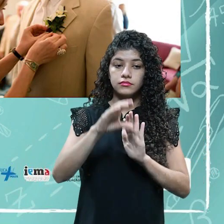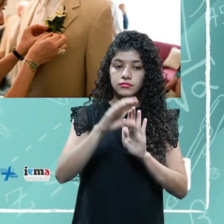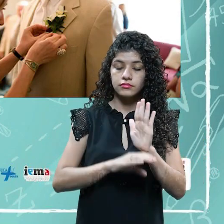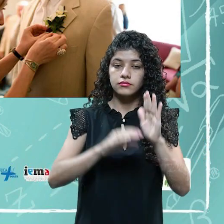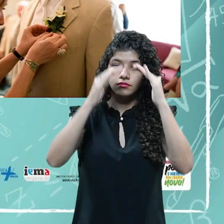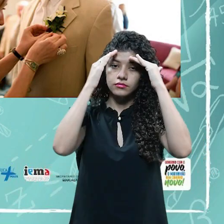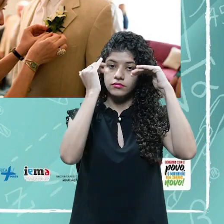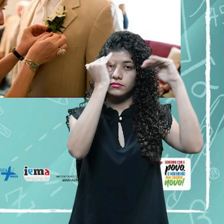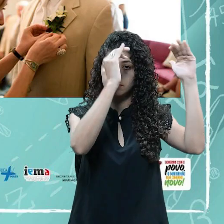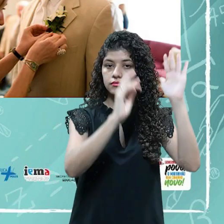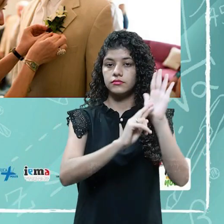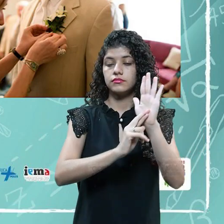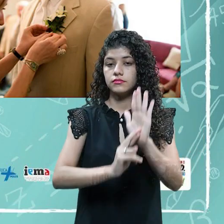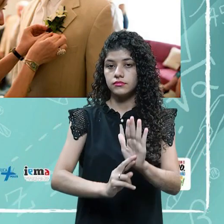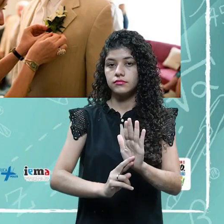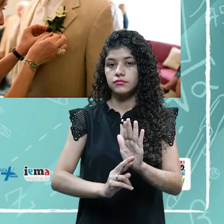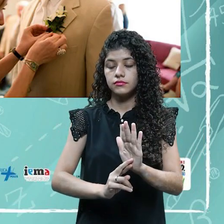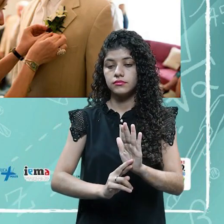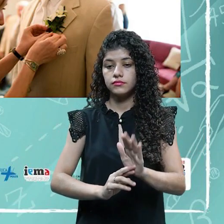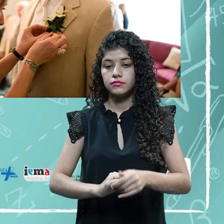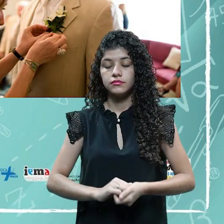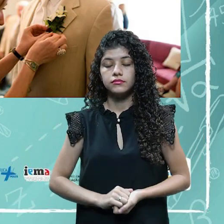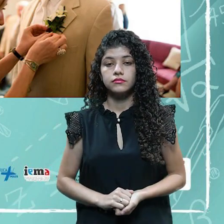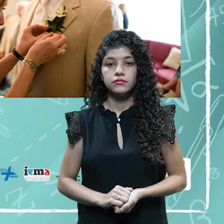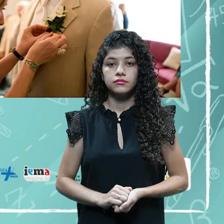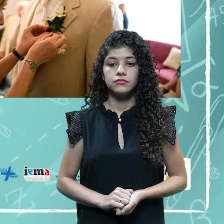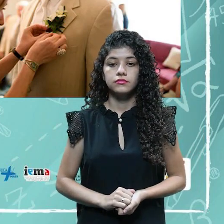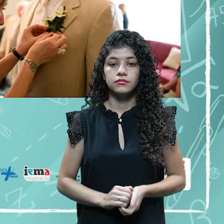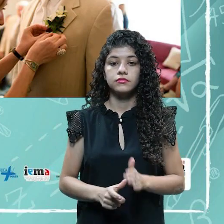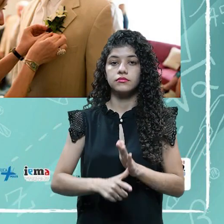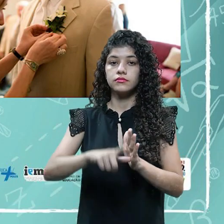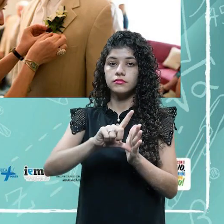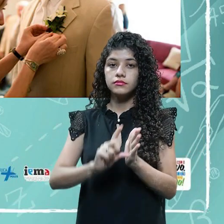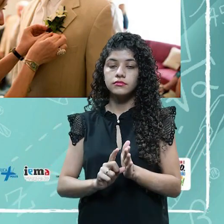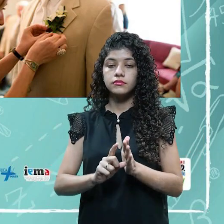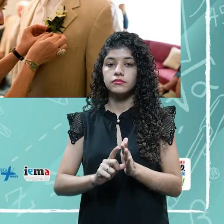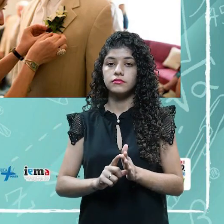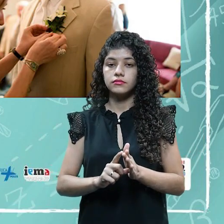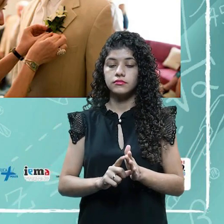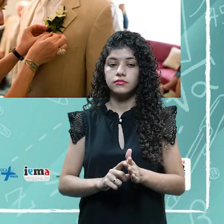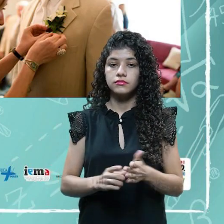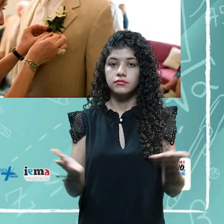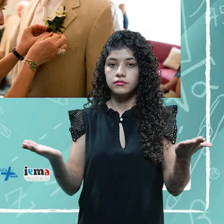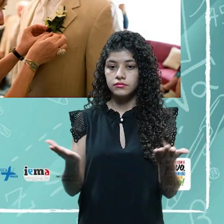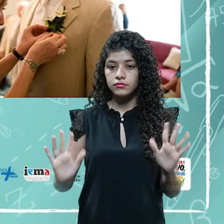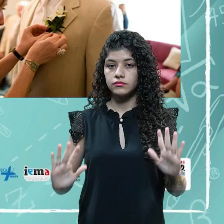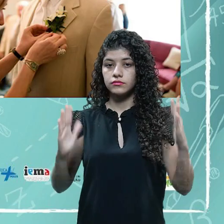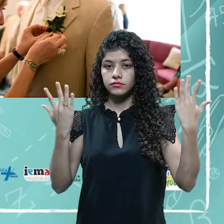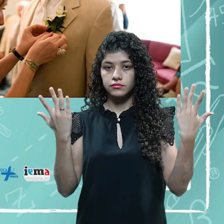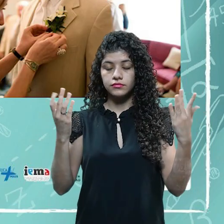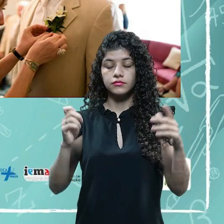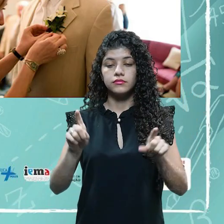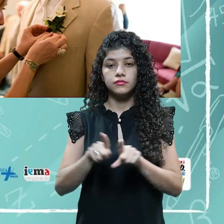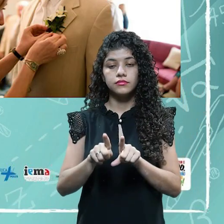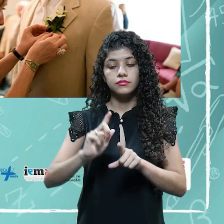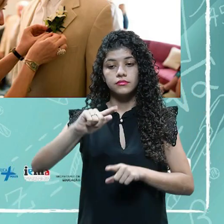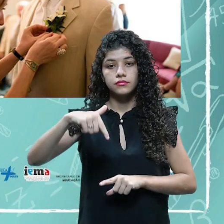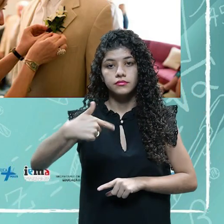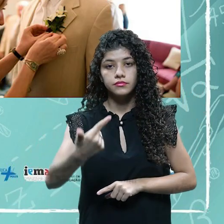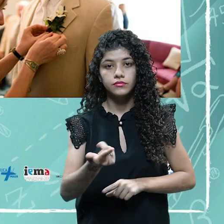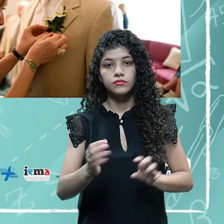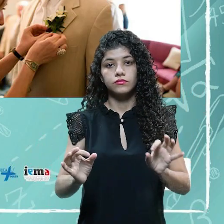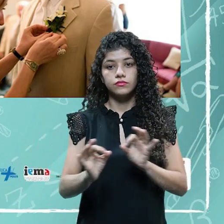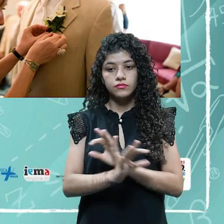referentes à cerimônia, né? Antes, durante e depois do evento. Então, o cerimonialista, ele é